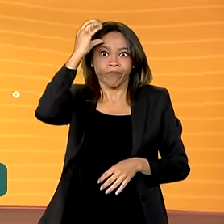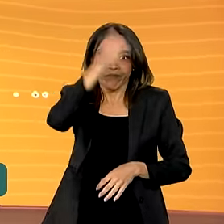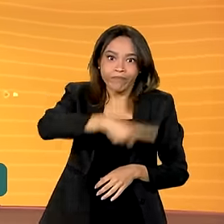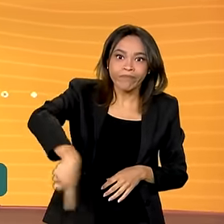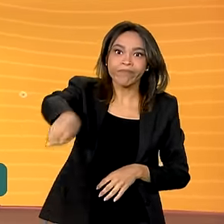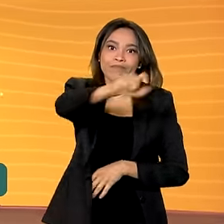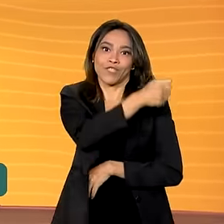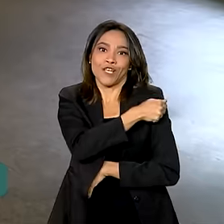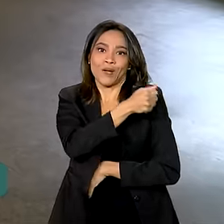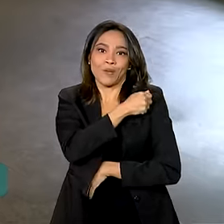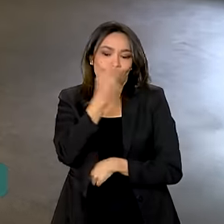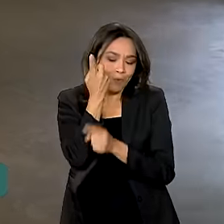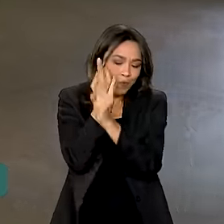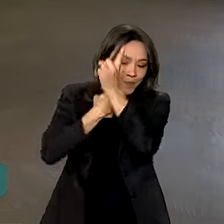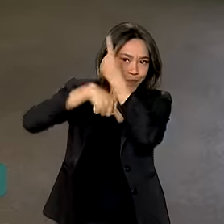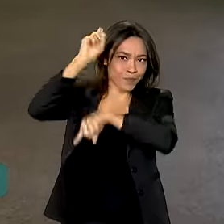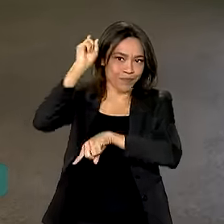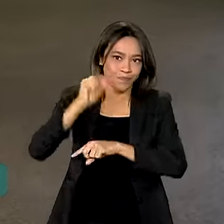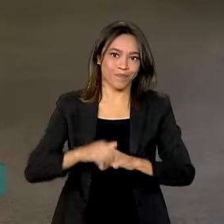alunos promissores.